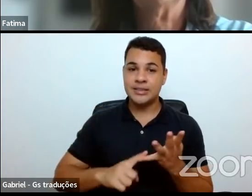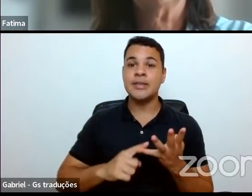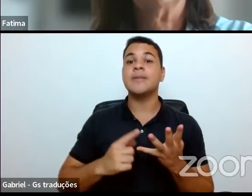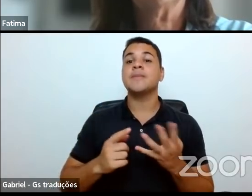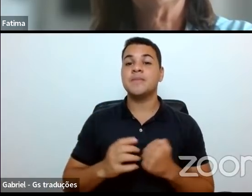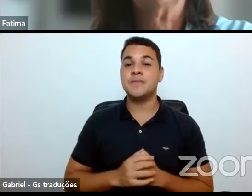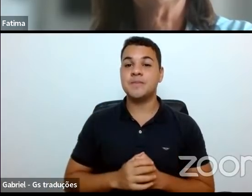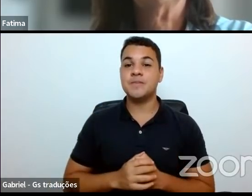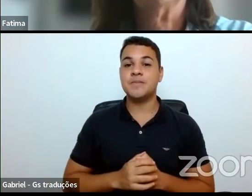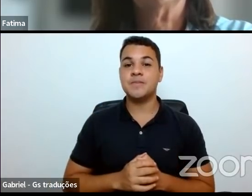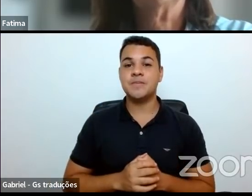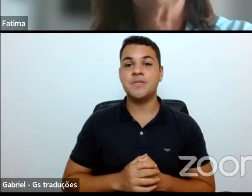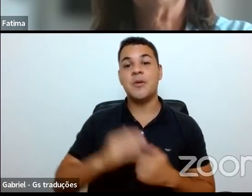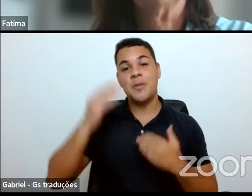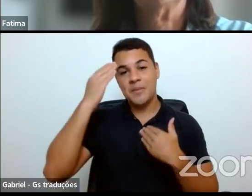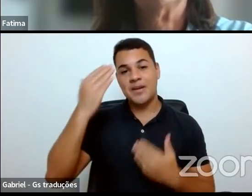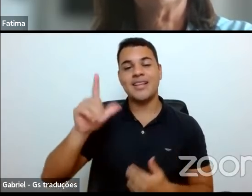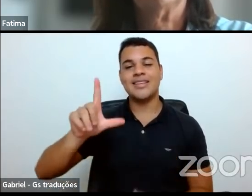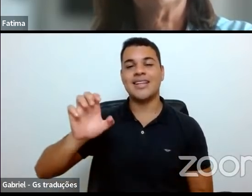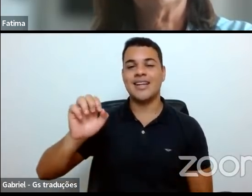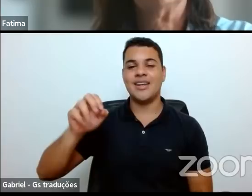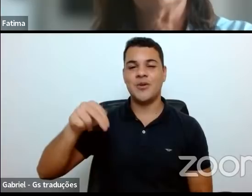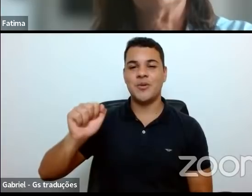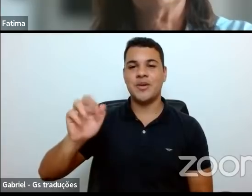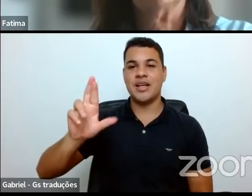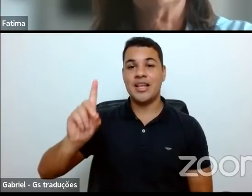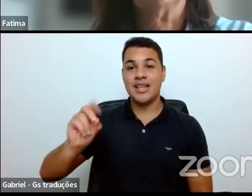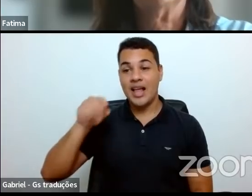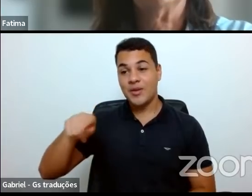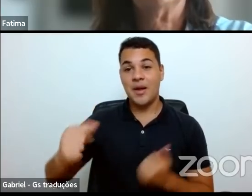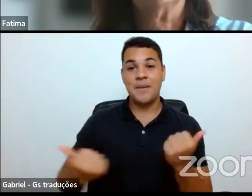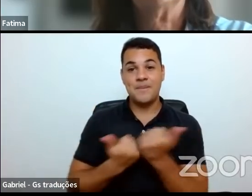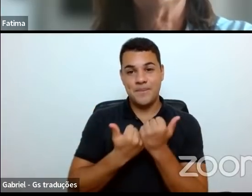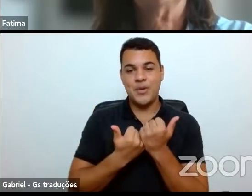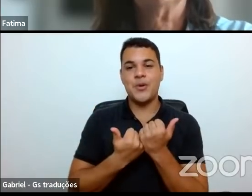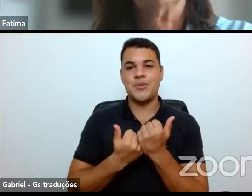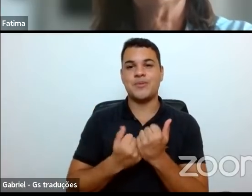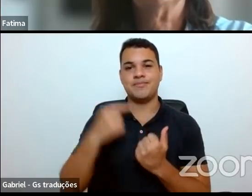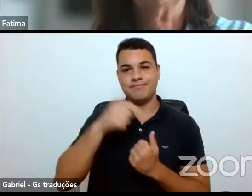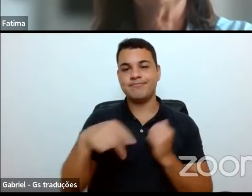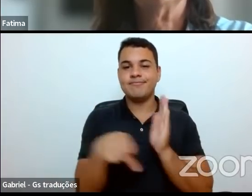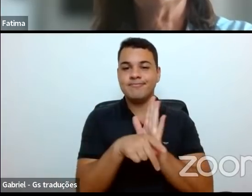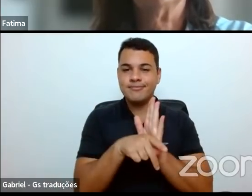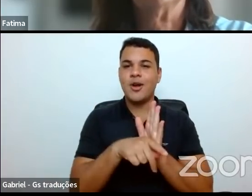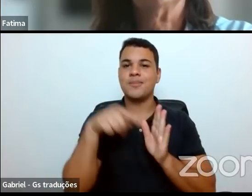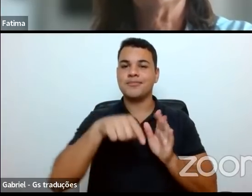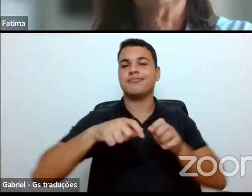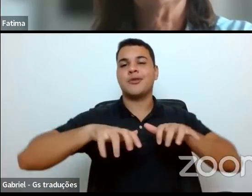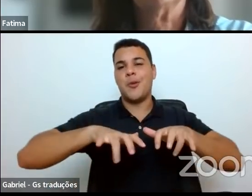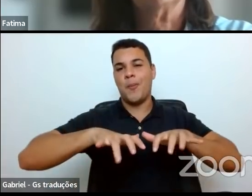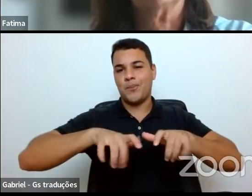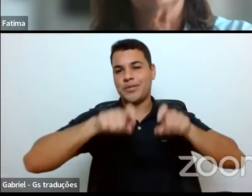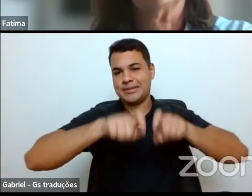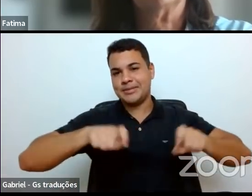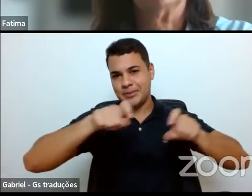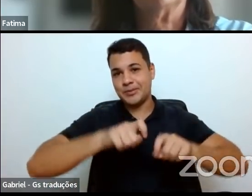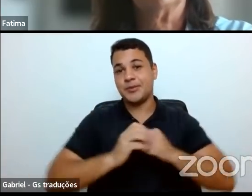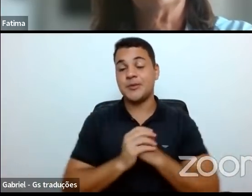Obrigado, Leonardo, pelo apoio logístico espetacular que você sempre dá para a gente.